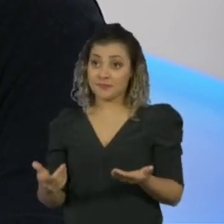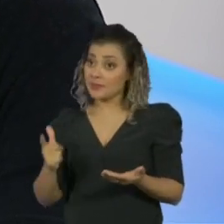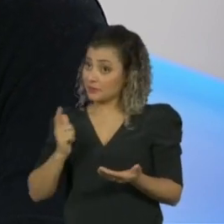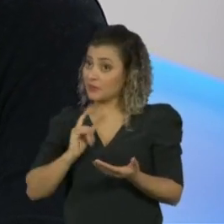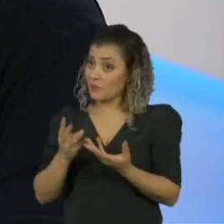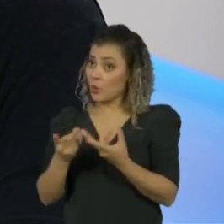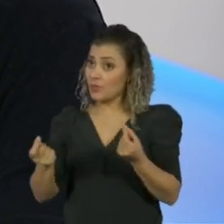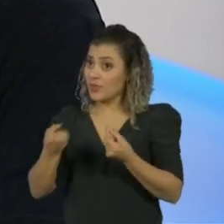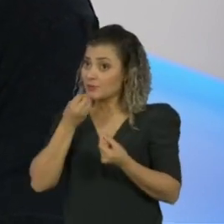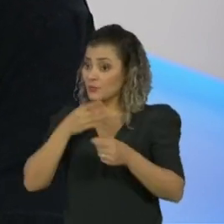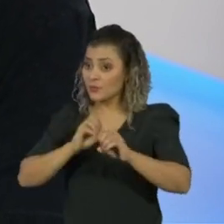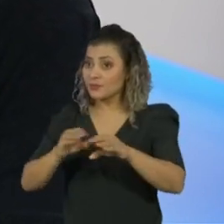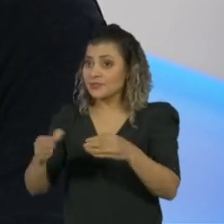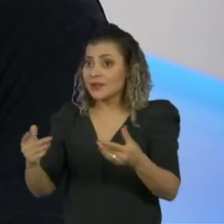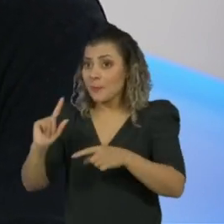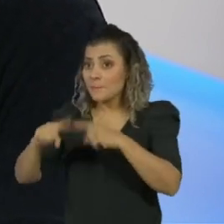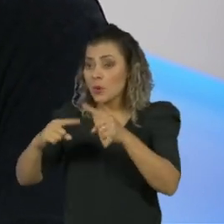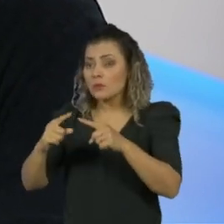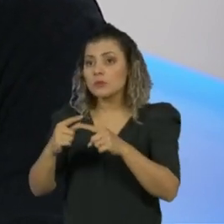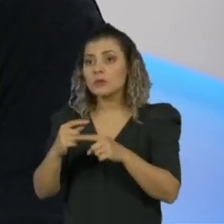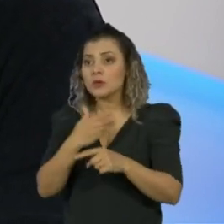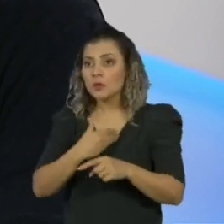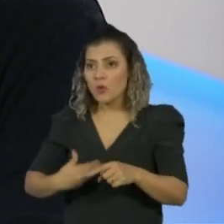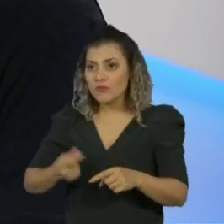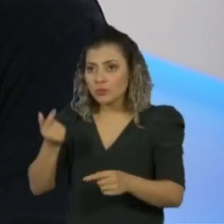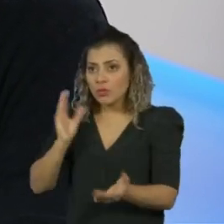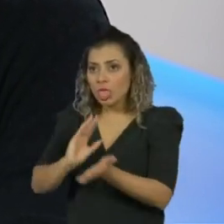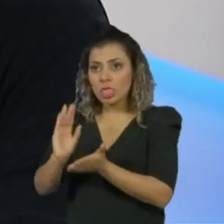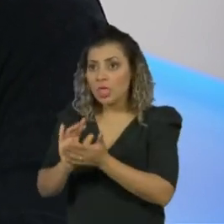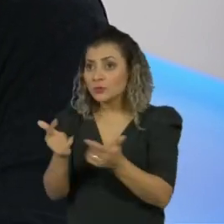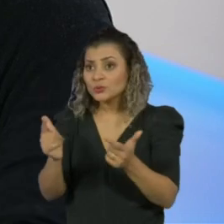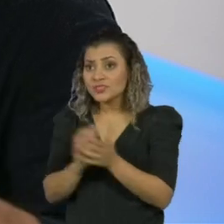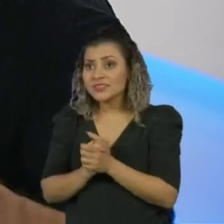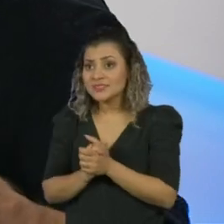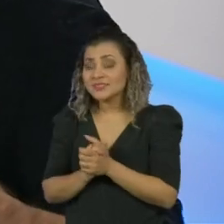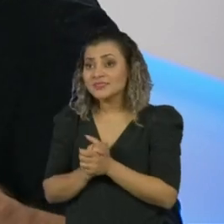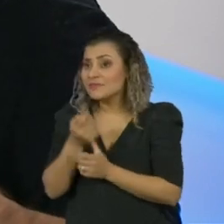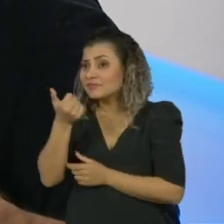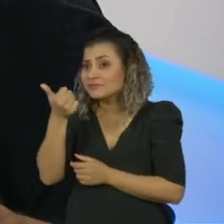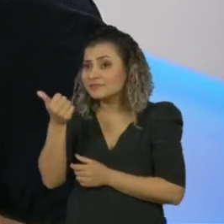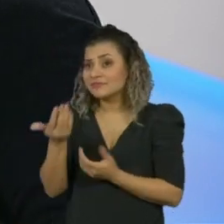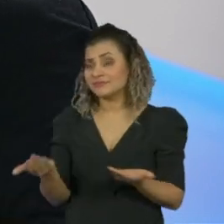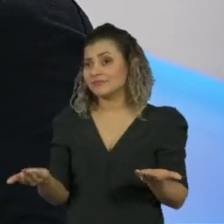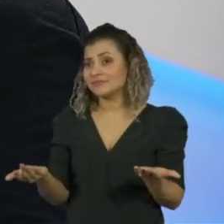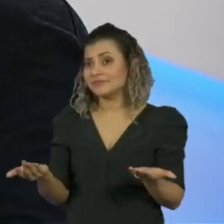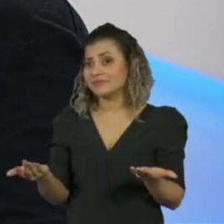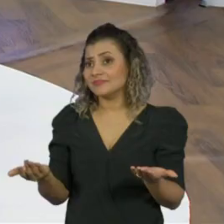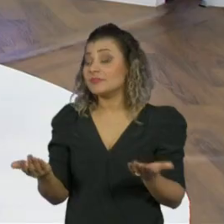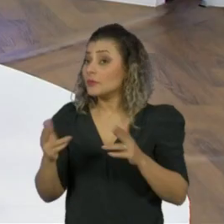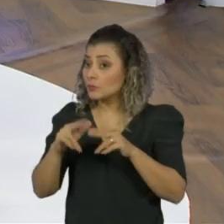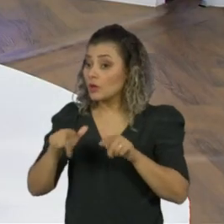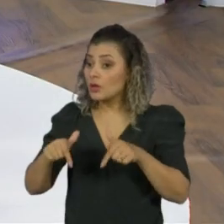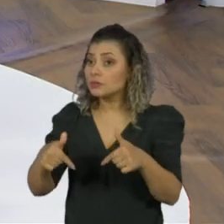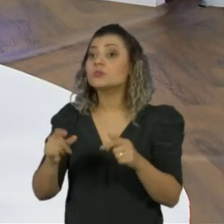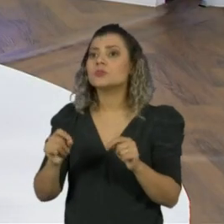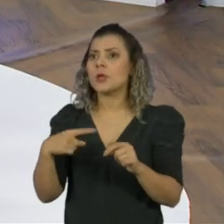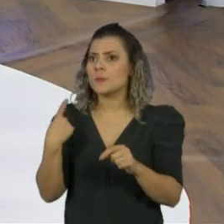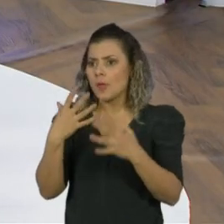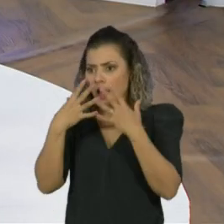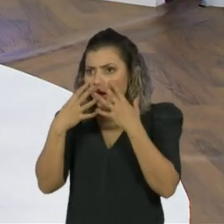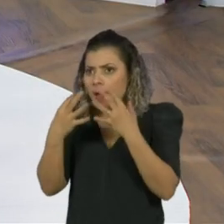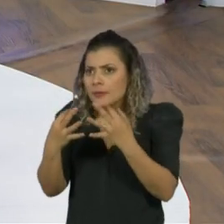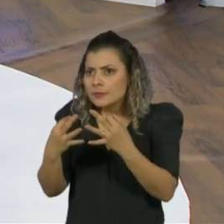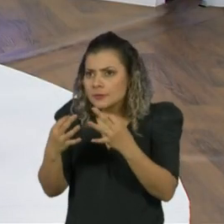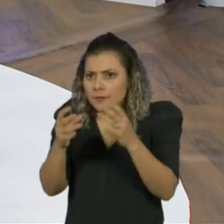êxito na educação, sem dinheiro novo do governo federal. Então, qual que a minha atitude? Vamos prestar atenção